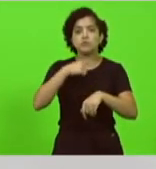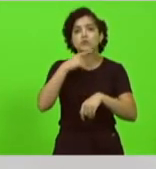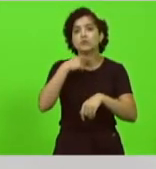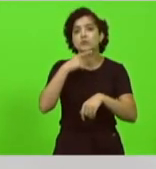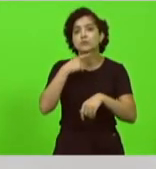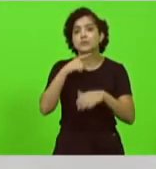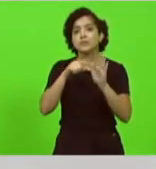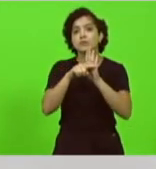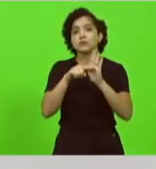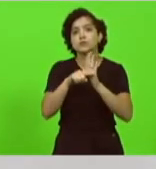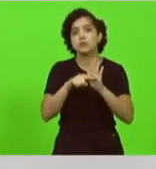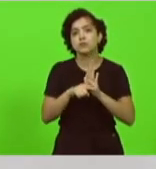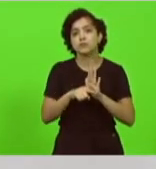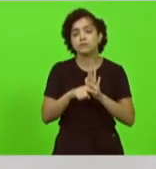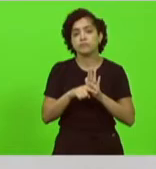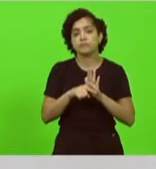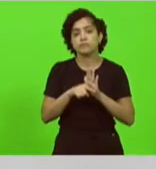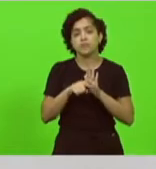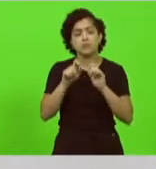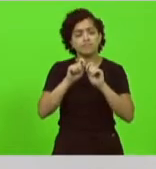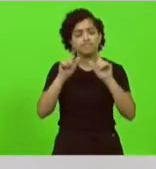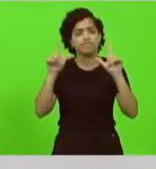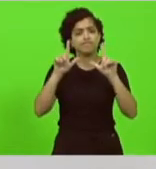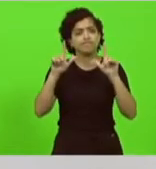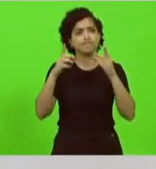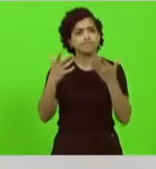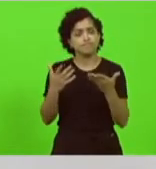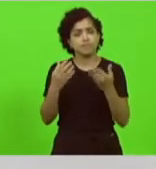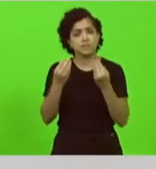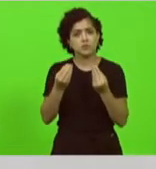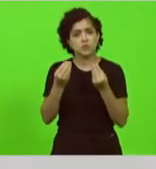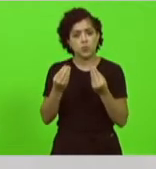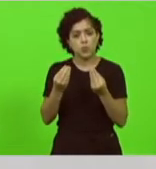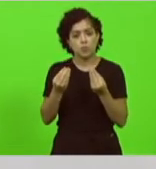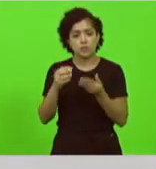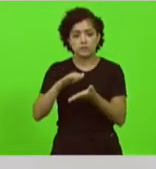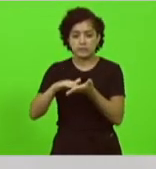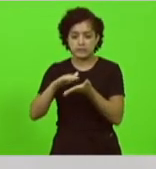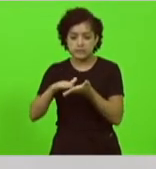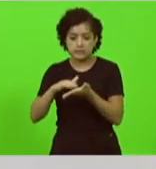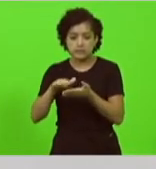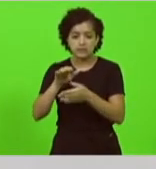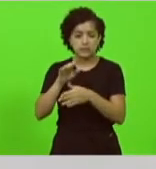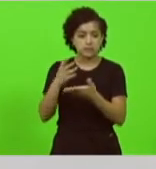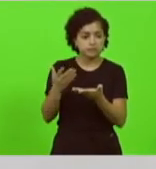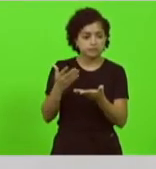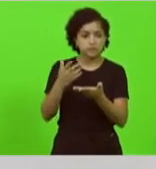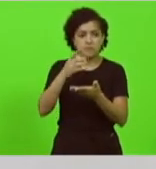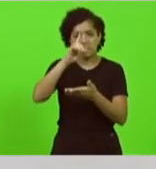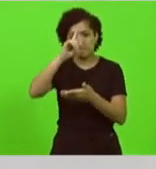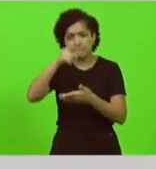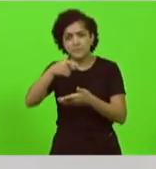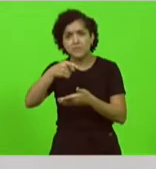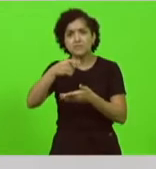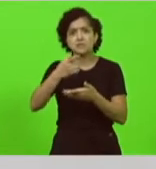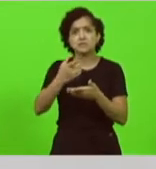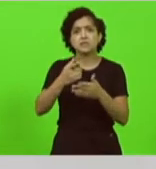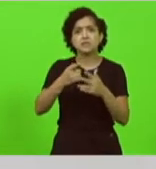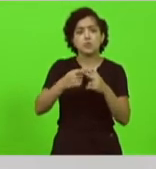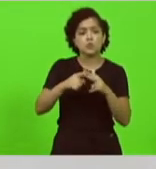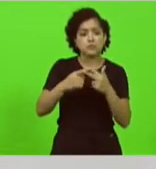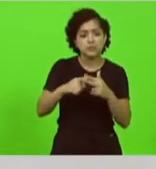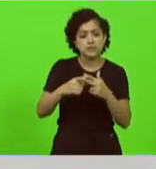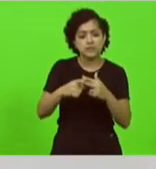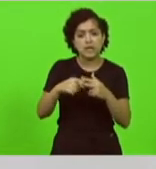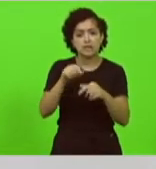esse caso me chamou a atenção uma endoscopia quebrada meu Deus mas a secretaria espera quebrar tudo para mandar consertar e eu fui não